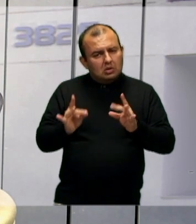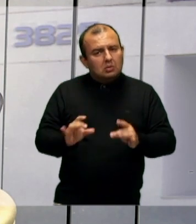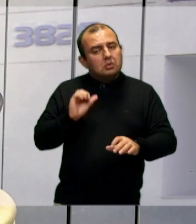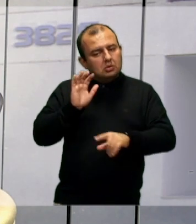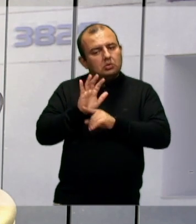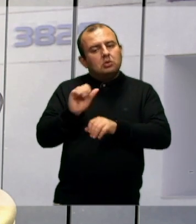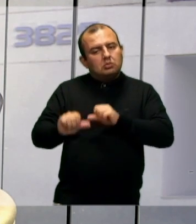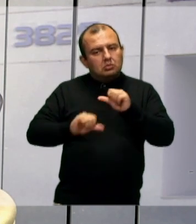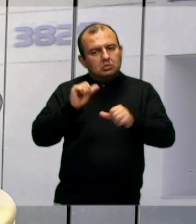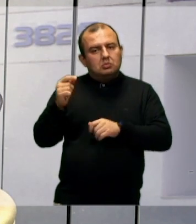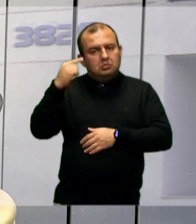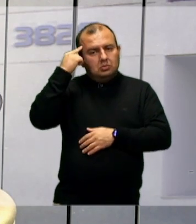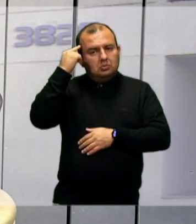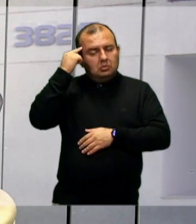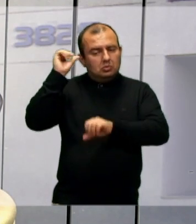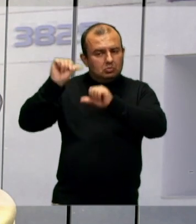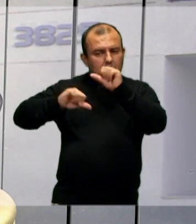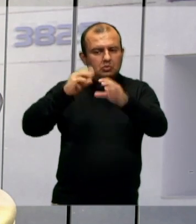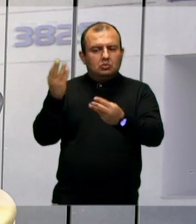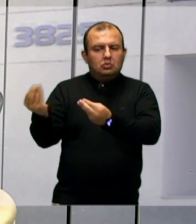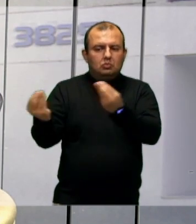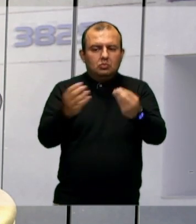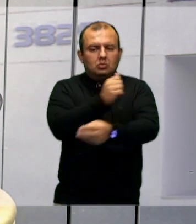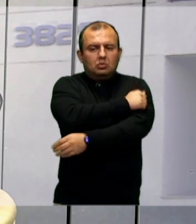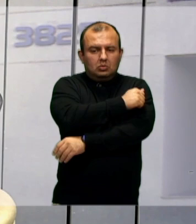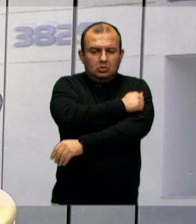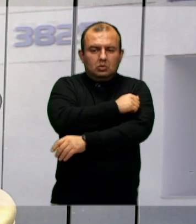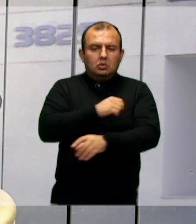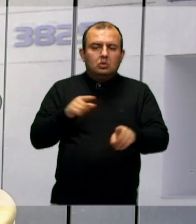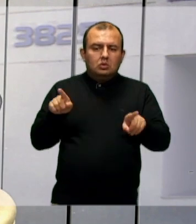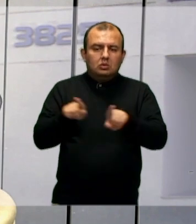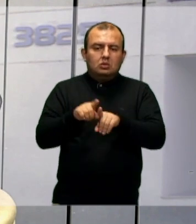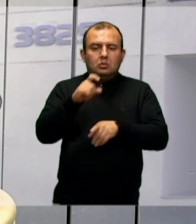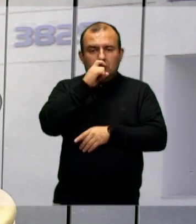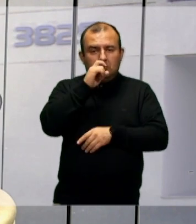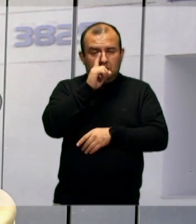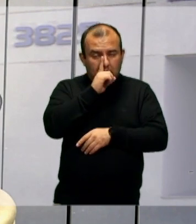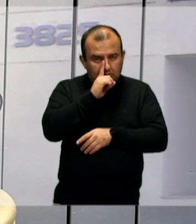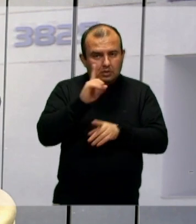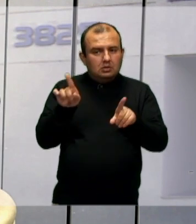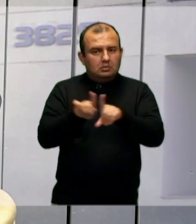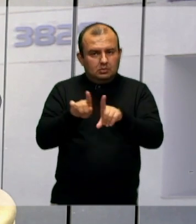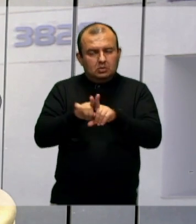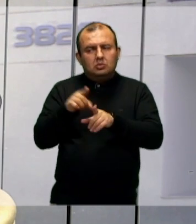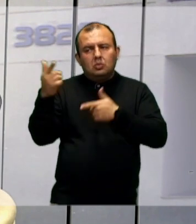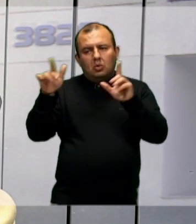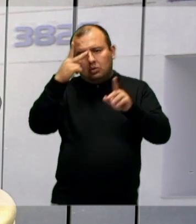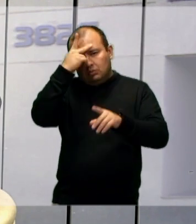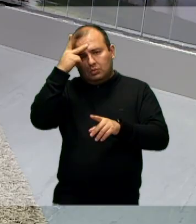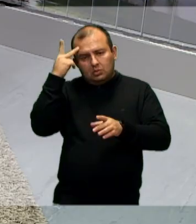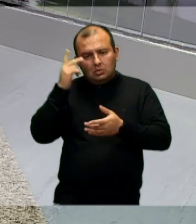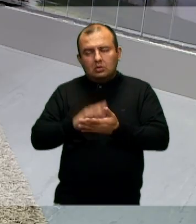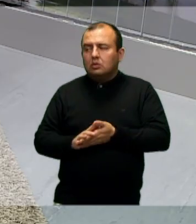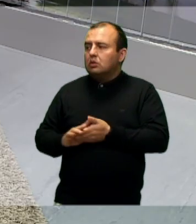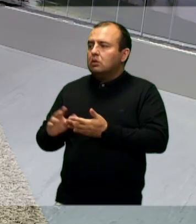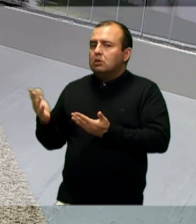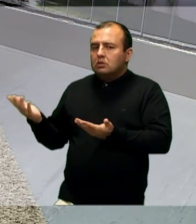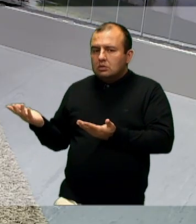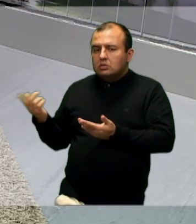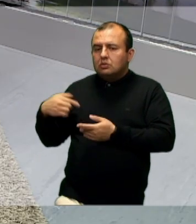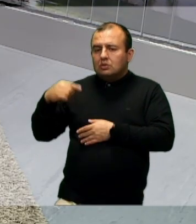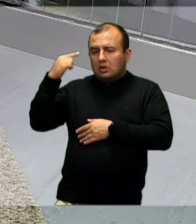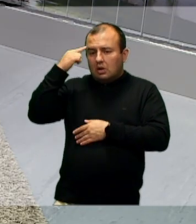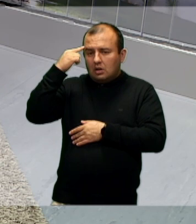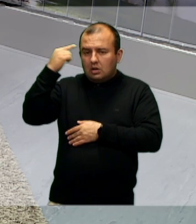mudando o pensamento de muitos alunos dentro da escola, de pais também, de muitas outras pessoas. Antônio, você